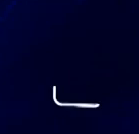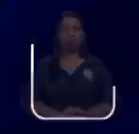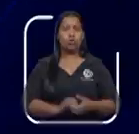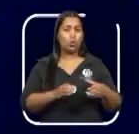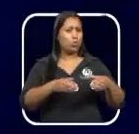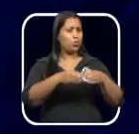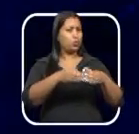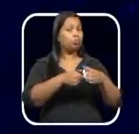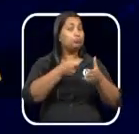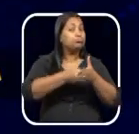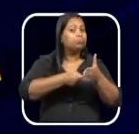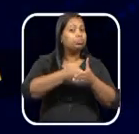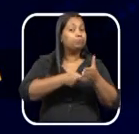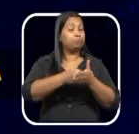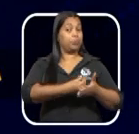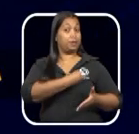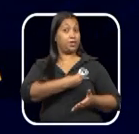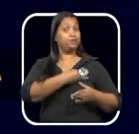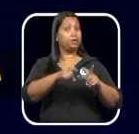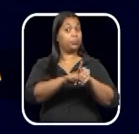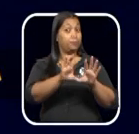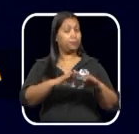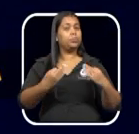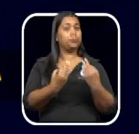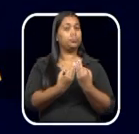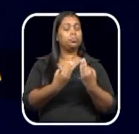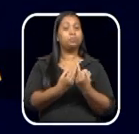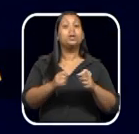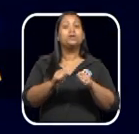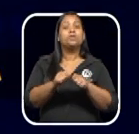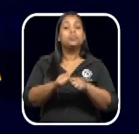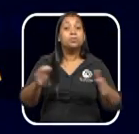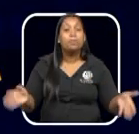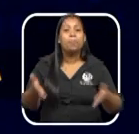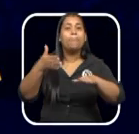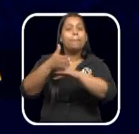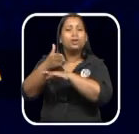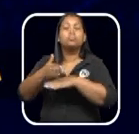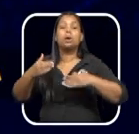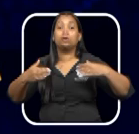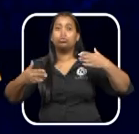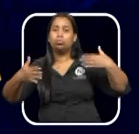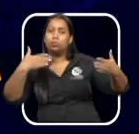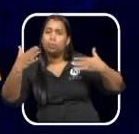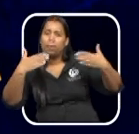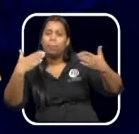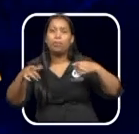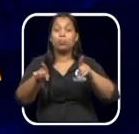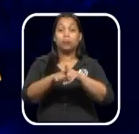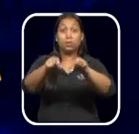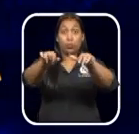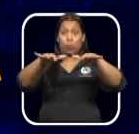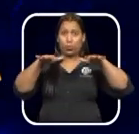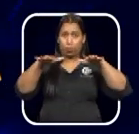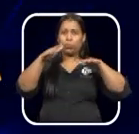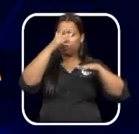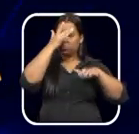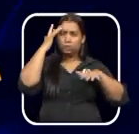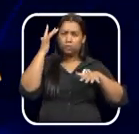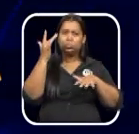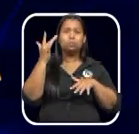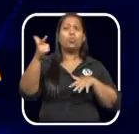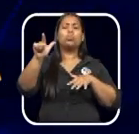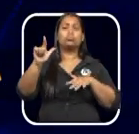Compete a Comissão de Defesa da Vida e da Família promover e participar de debates, audiências públicas